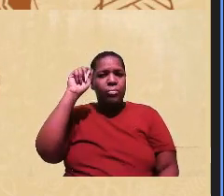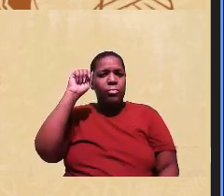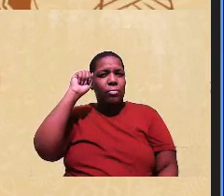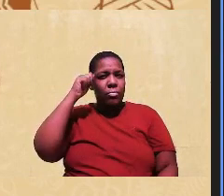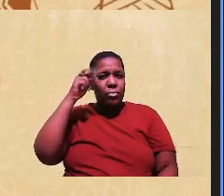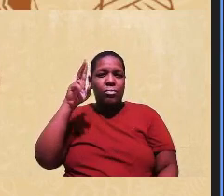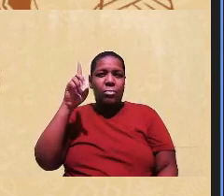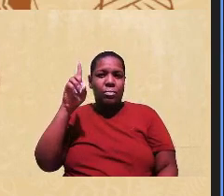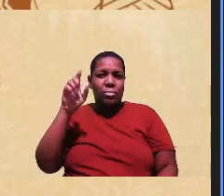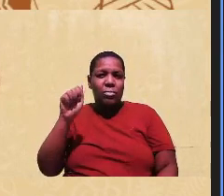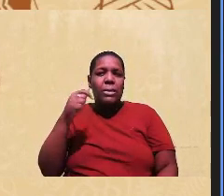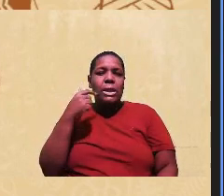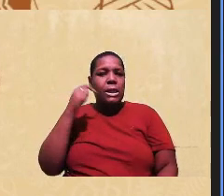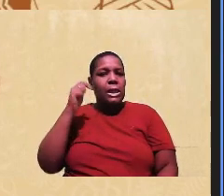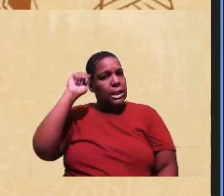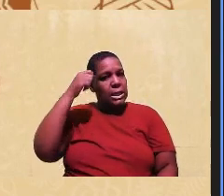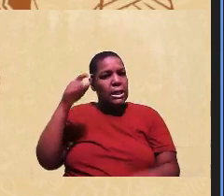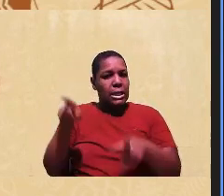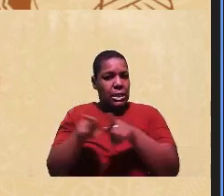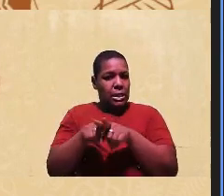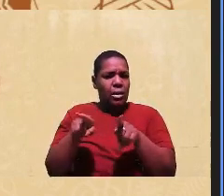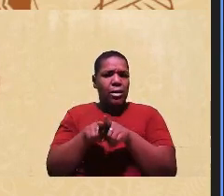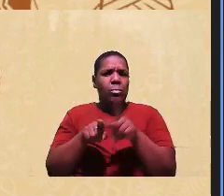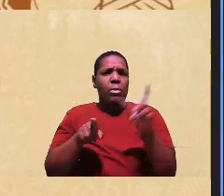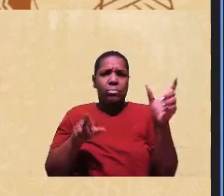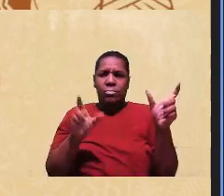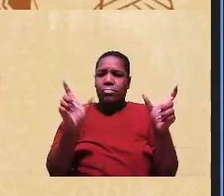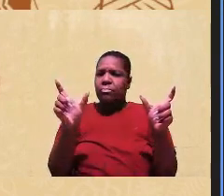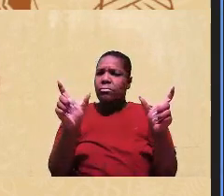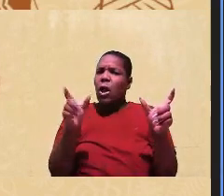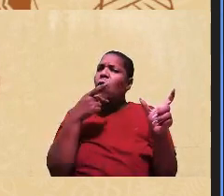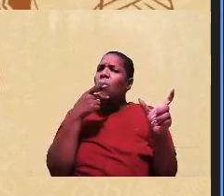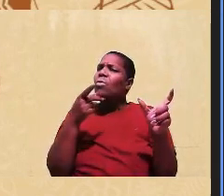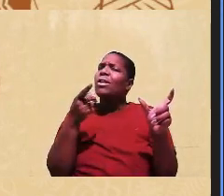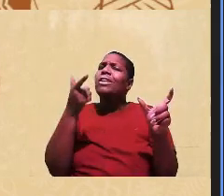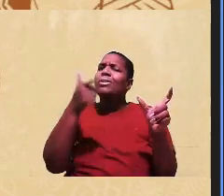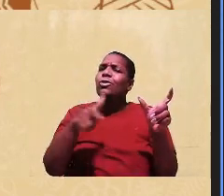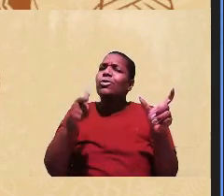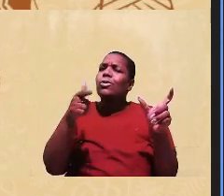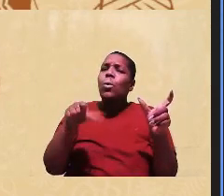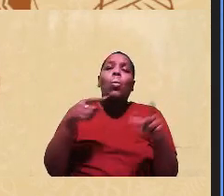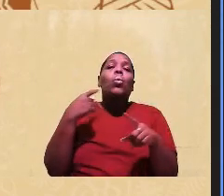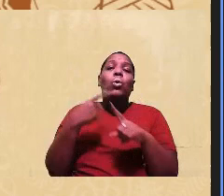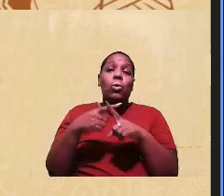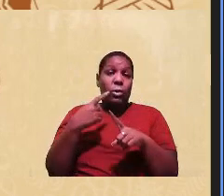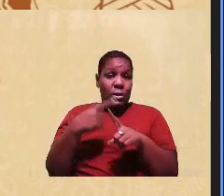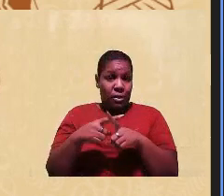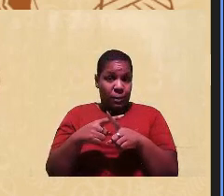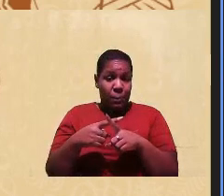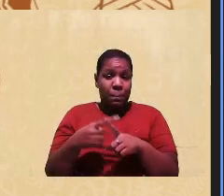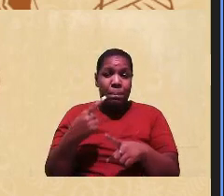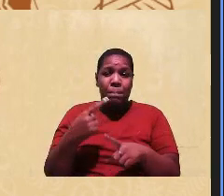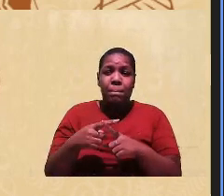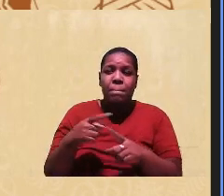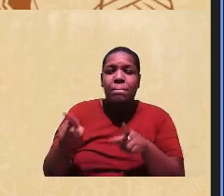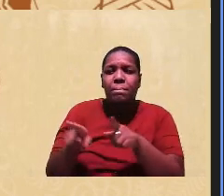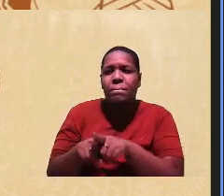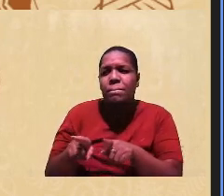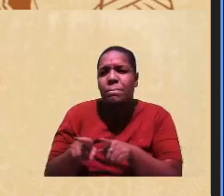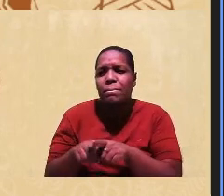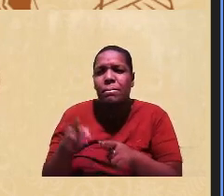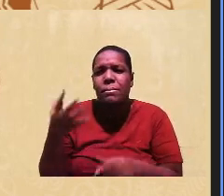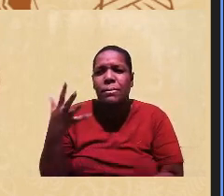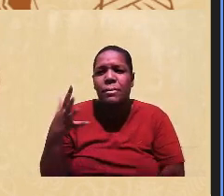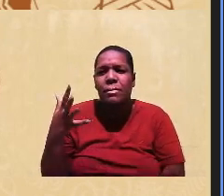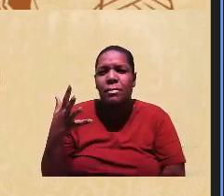negras também. Eu estou grifando isso porque também, nos últimos quatro, cinco anos, tenho